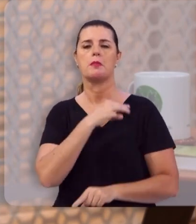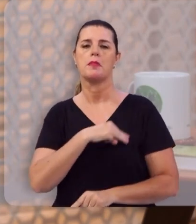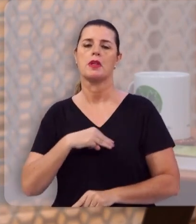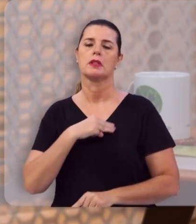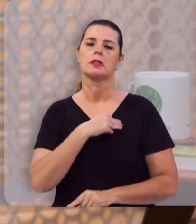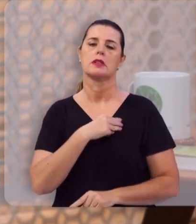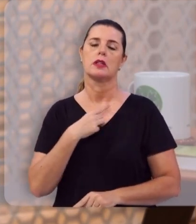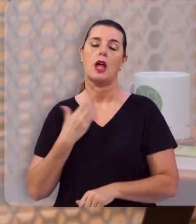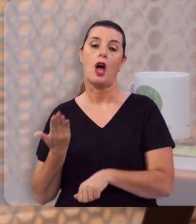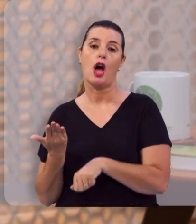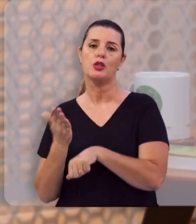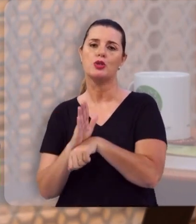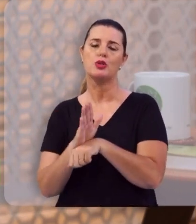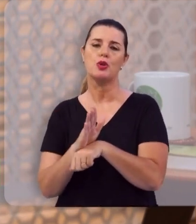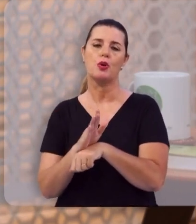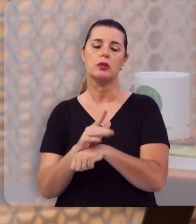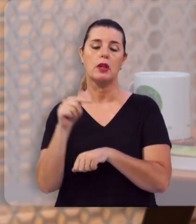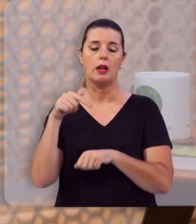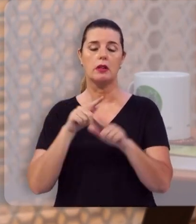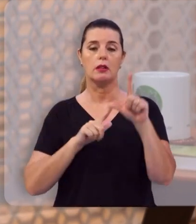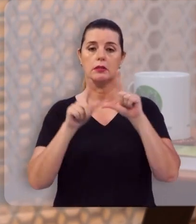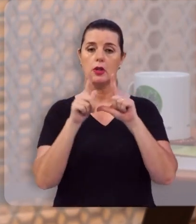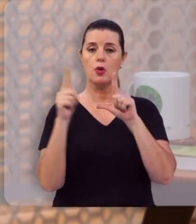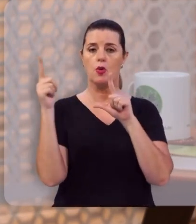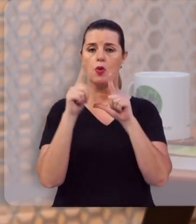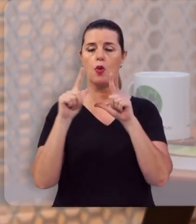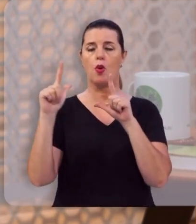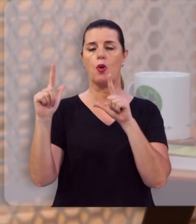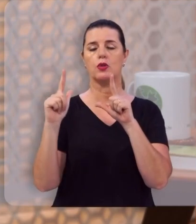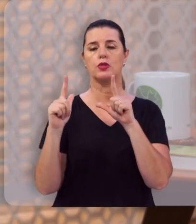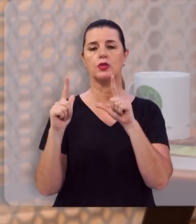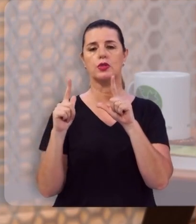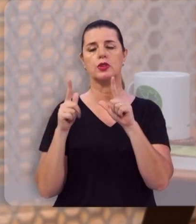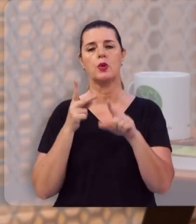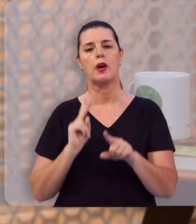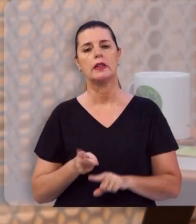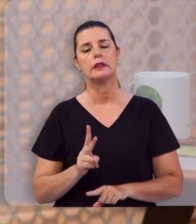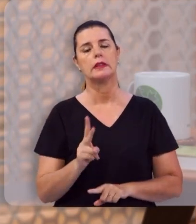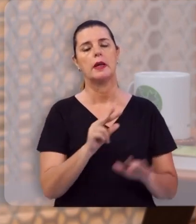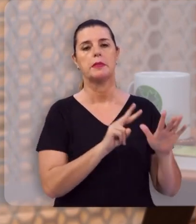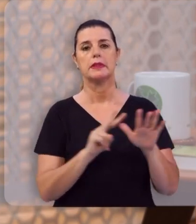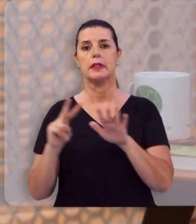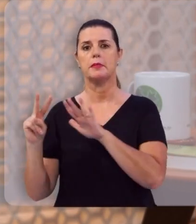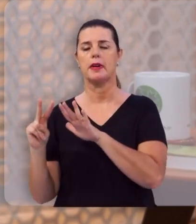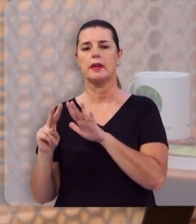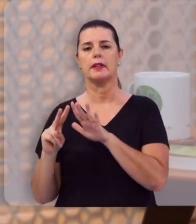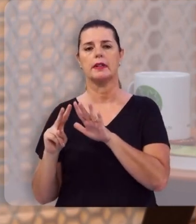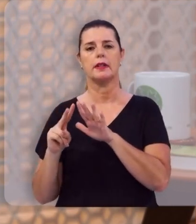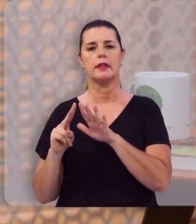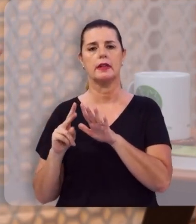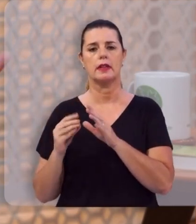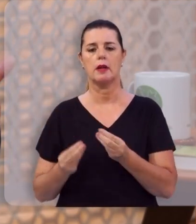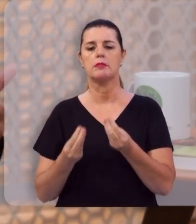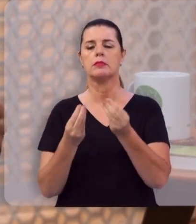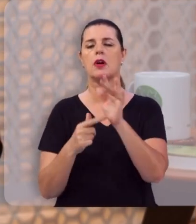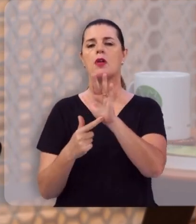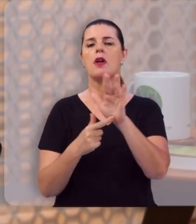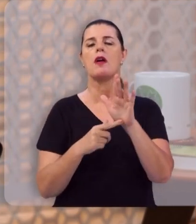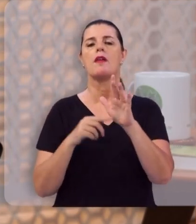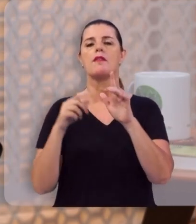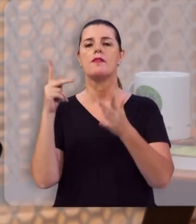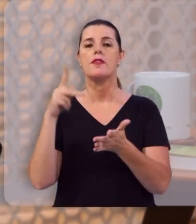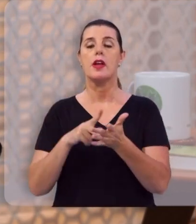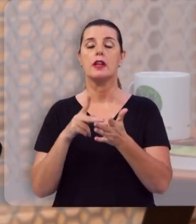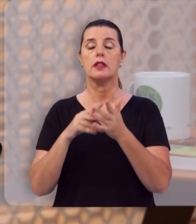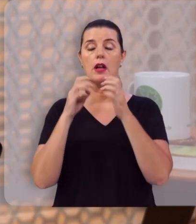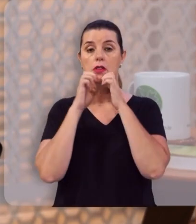missão e têm contribuído para que esse programa possa vir ao ar todas as semanas, trazendo as verdades do